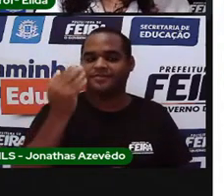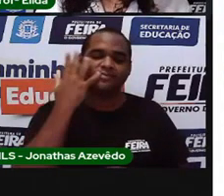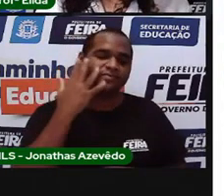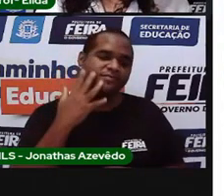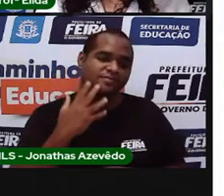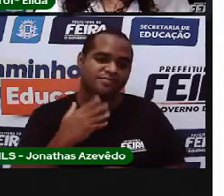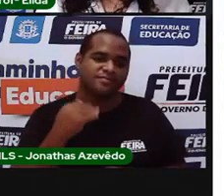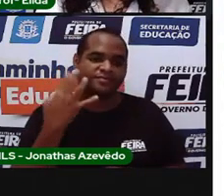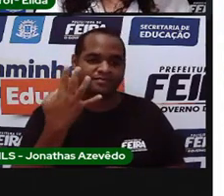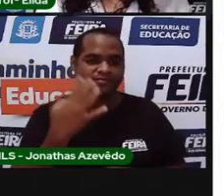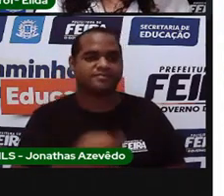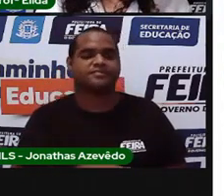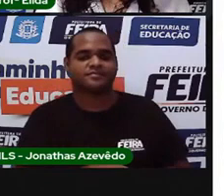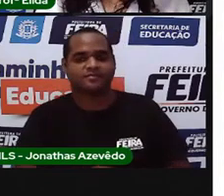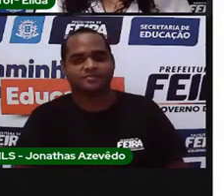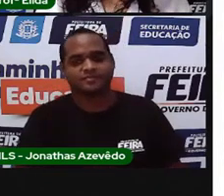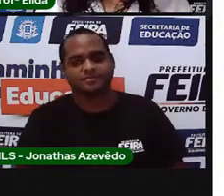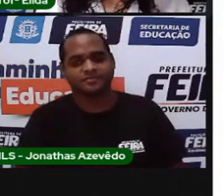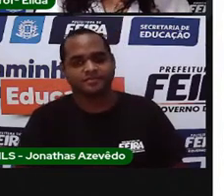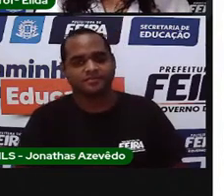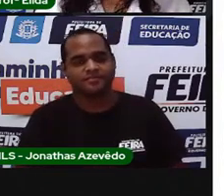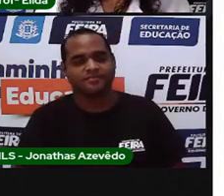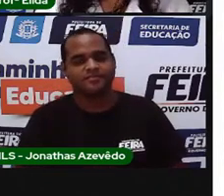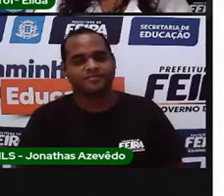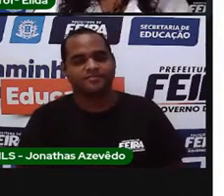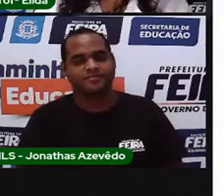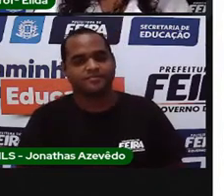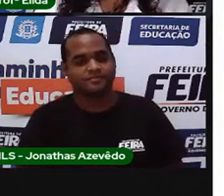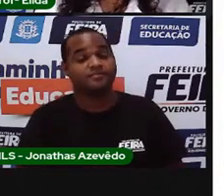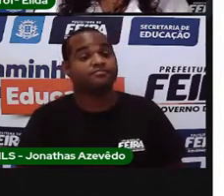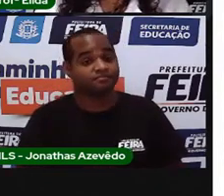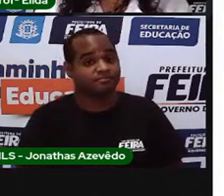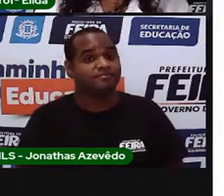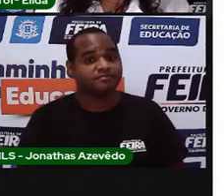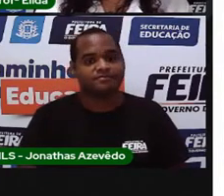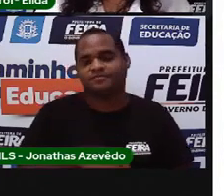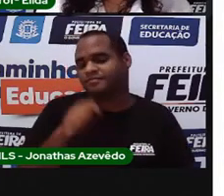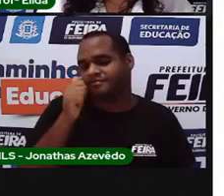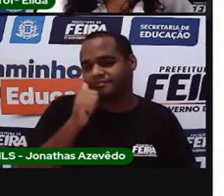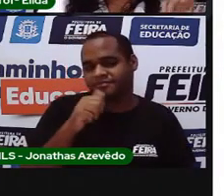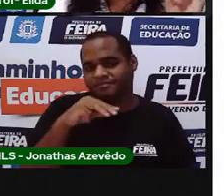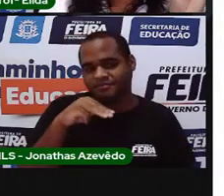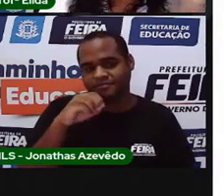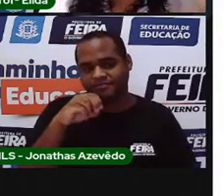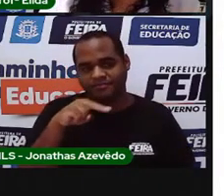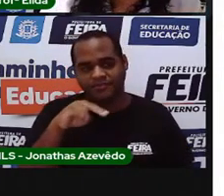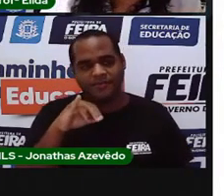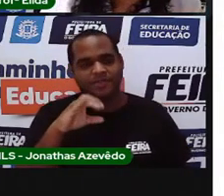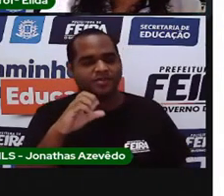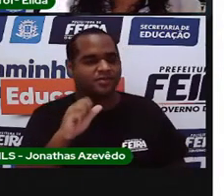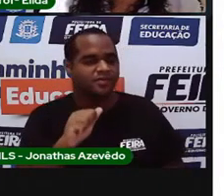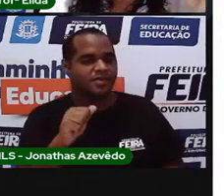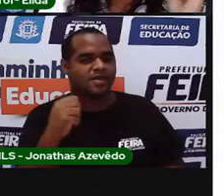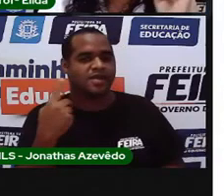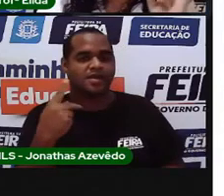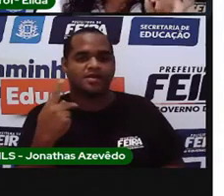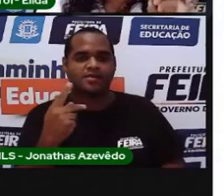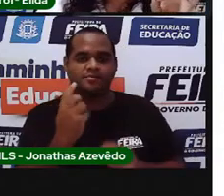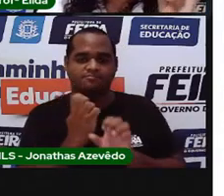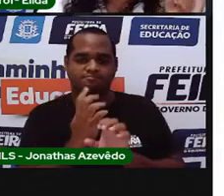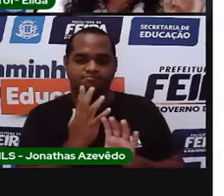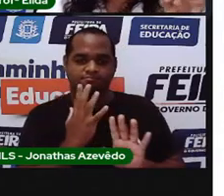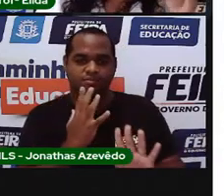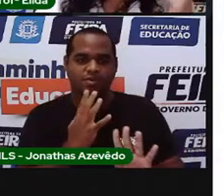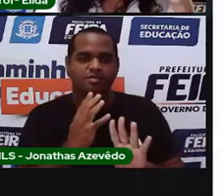Mônica, a Mônica, ela ocupa um lugar na fila. Ela